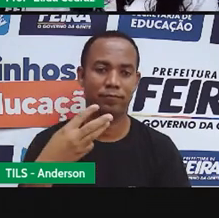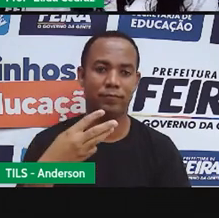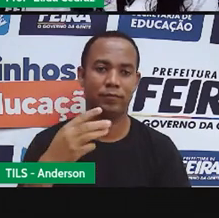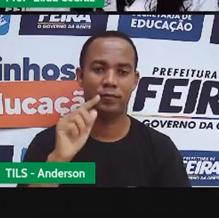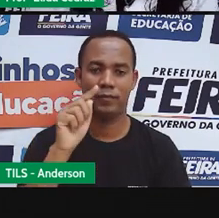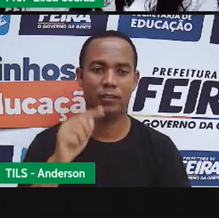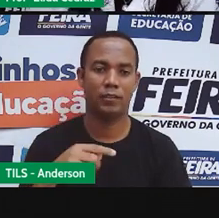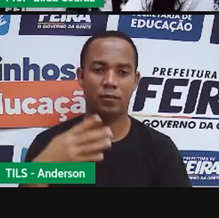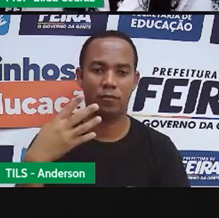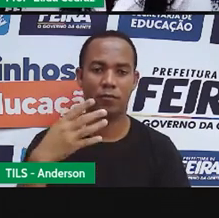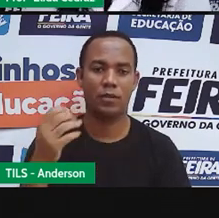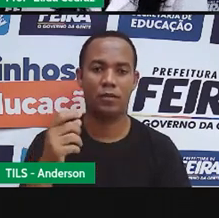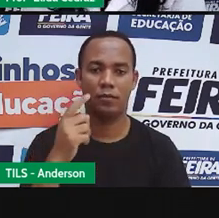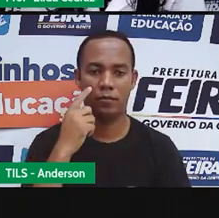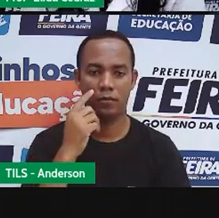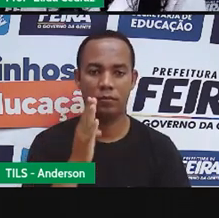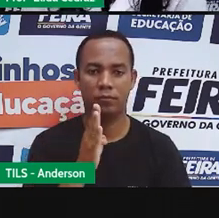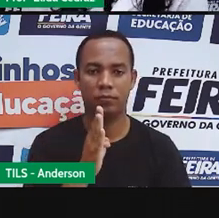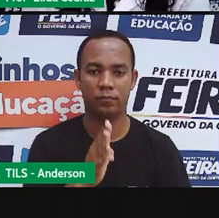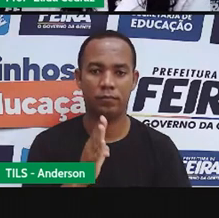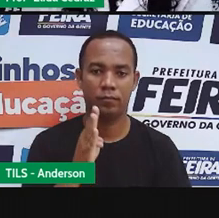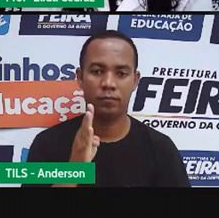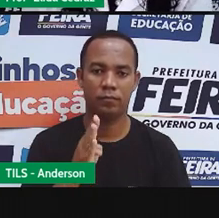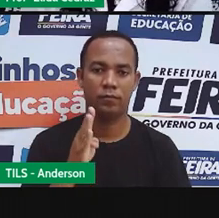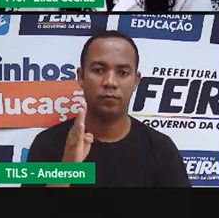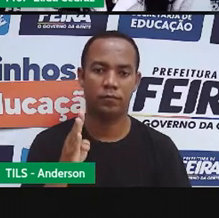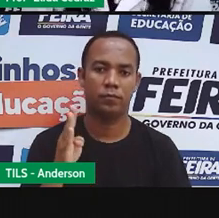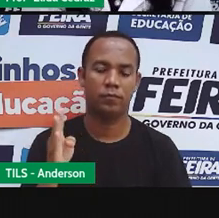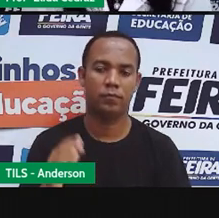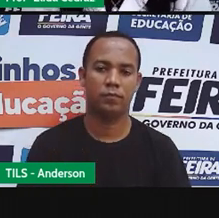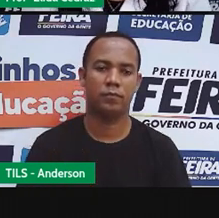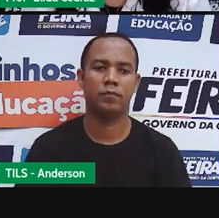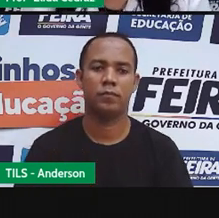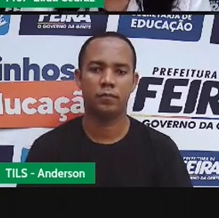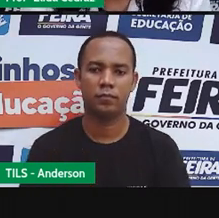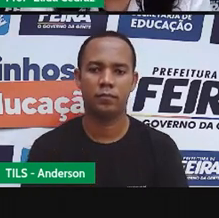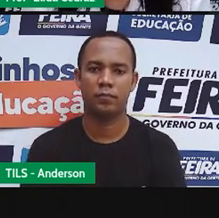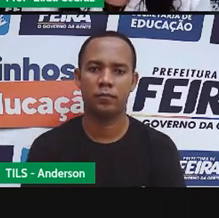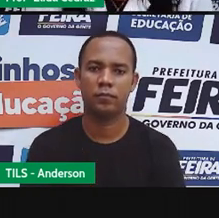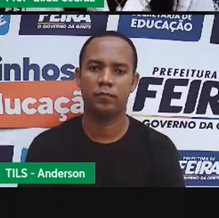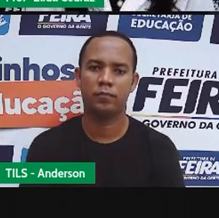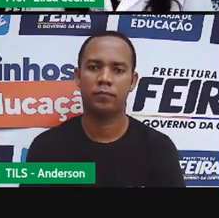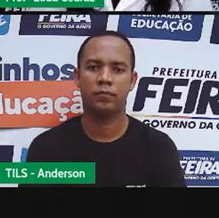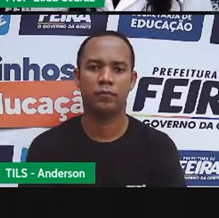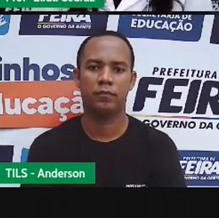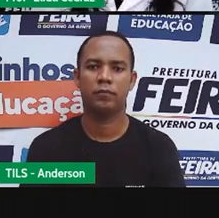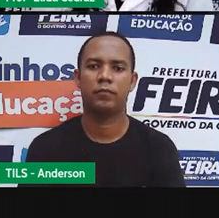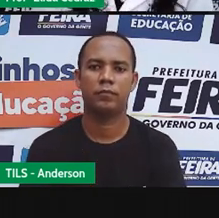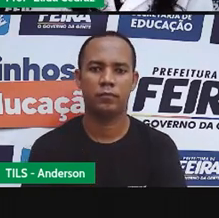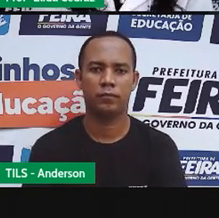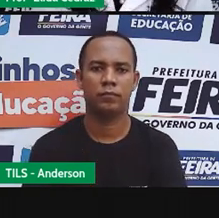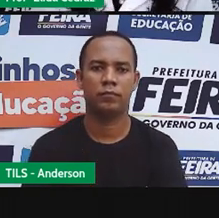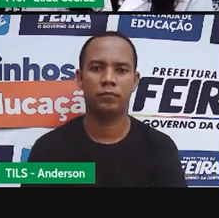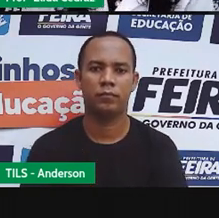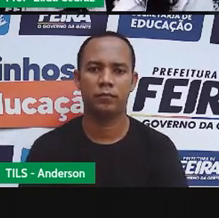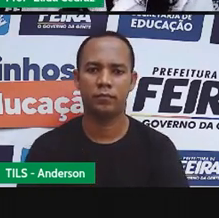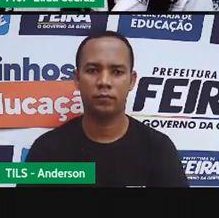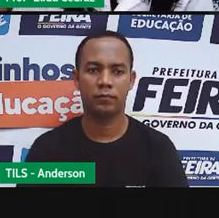quinze e quarenta, dezesseis e quarenta, dezessete horas e quarenta minutos.